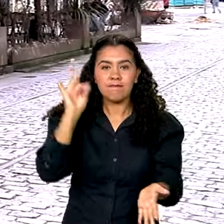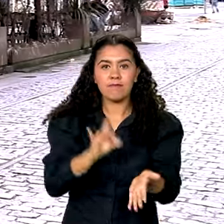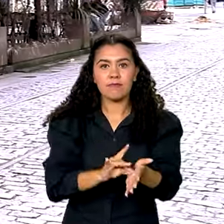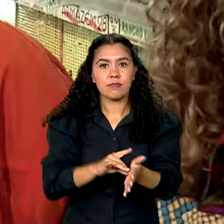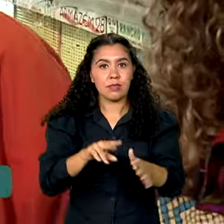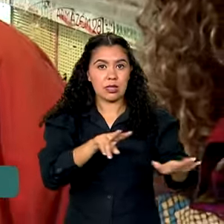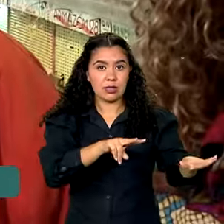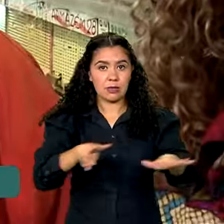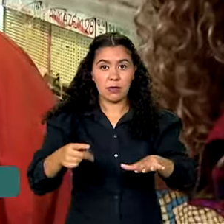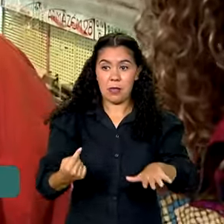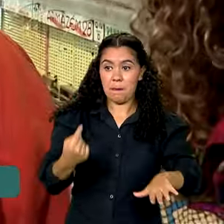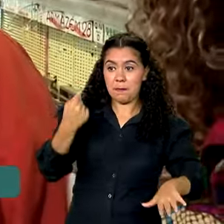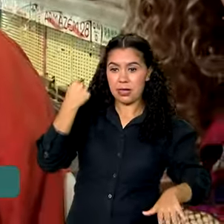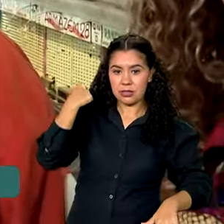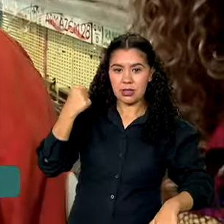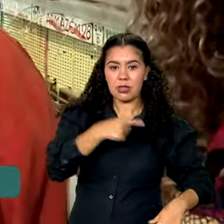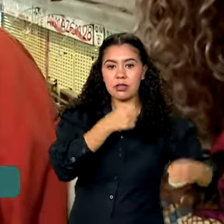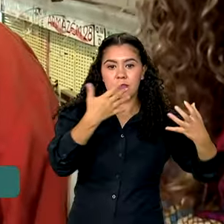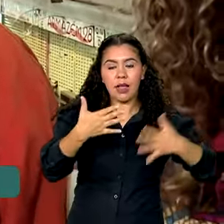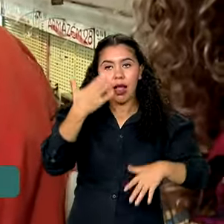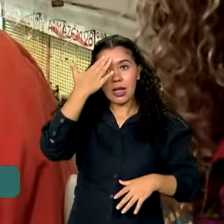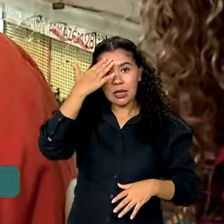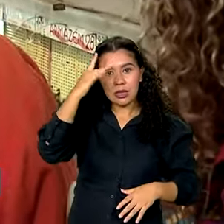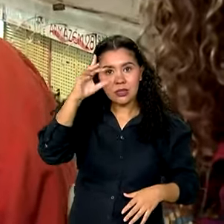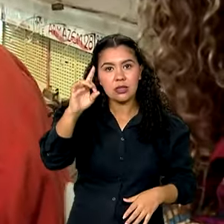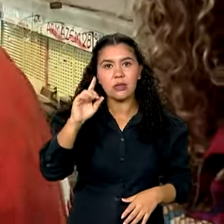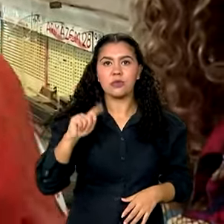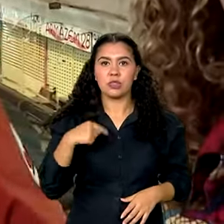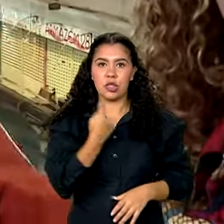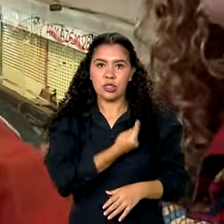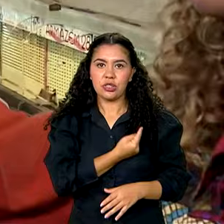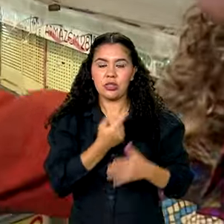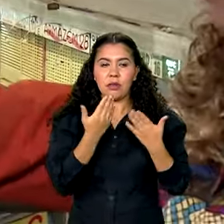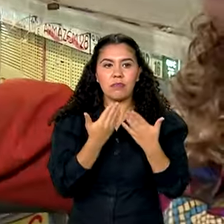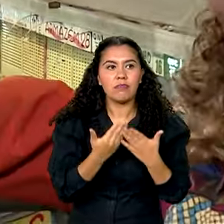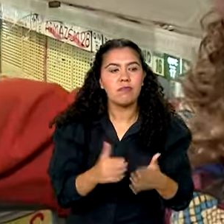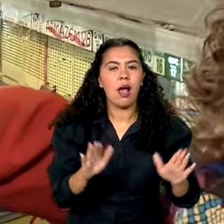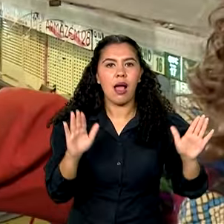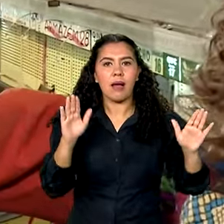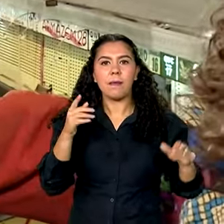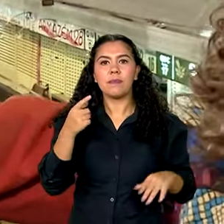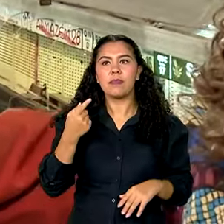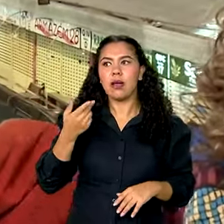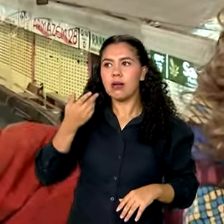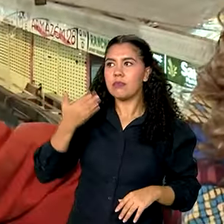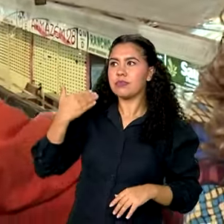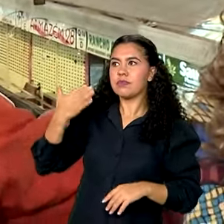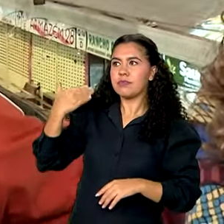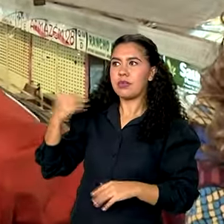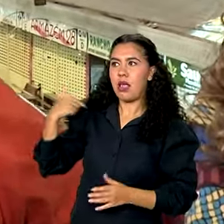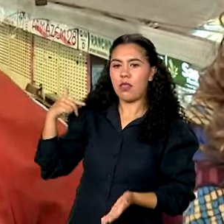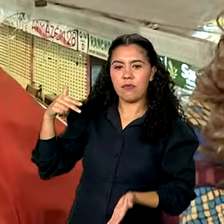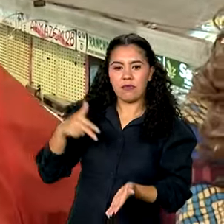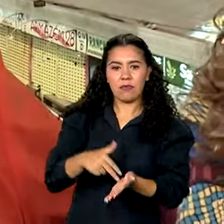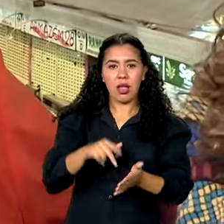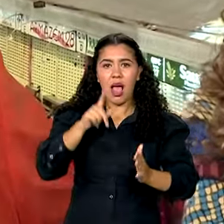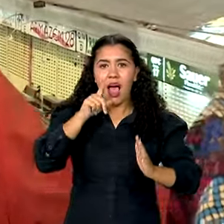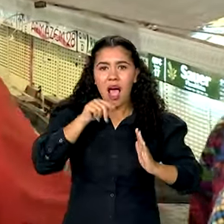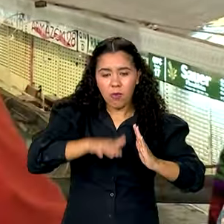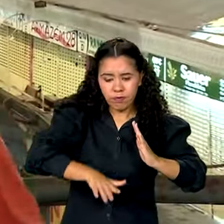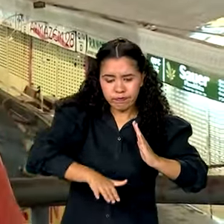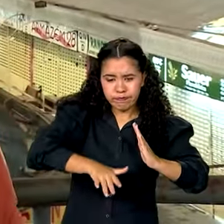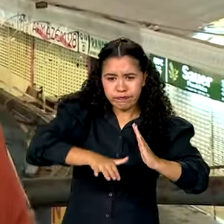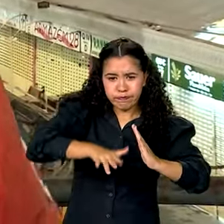semana passada. Graças a Deus que a pode estar aqui hoje já vendo o recomeço. Eu vim poucos dias atrás aqui, aqui está lá embaixo d'água,